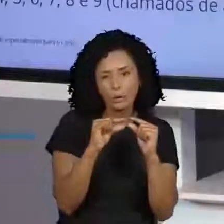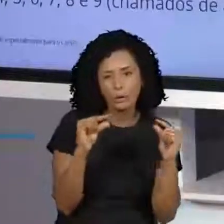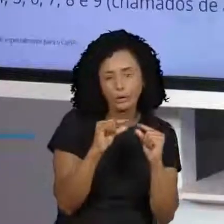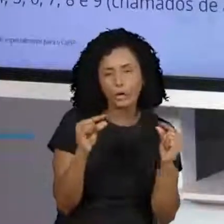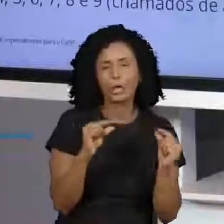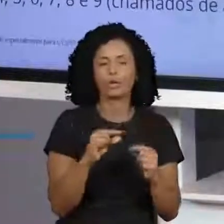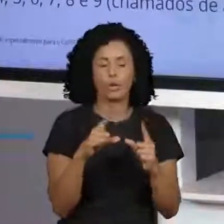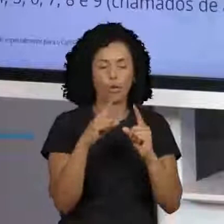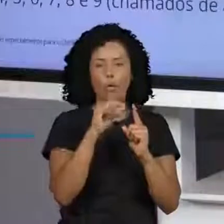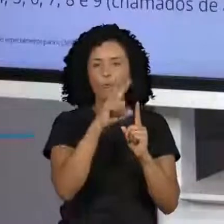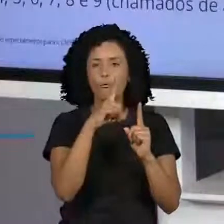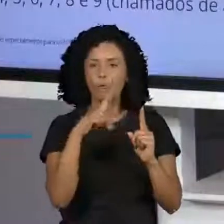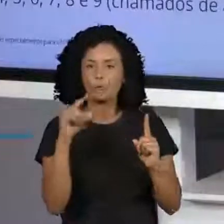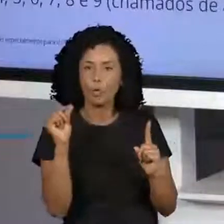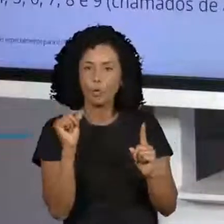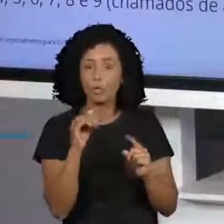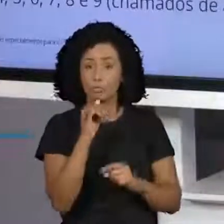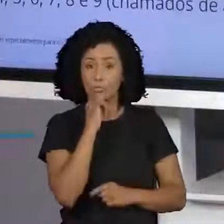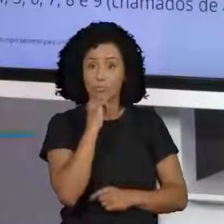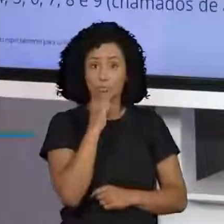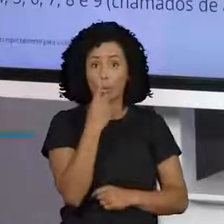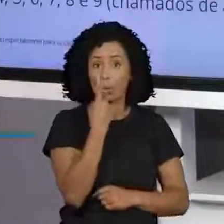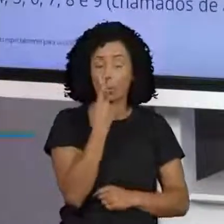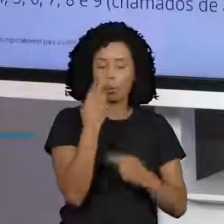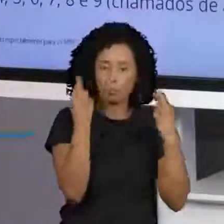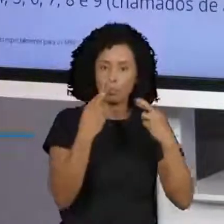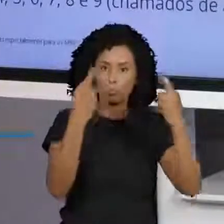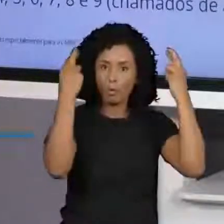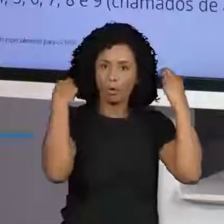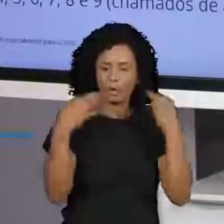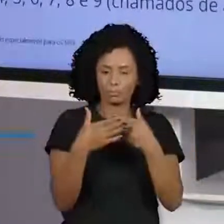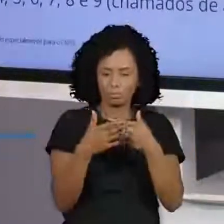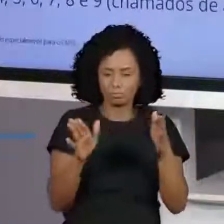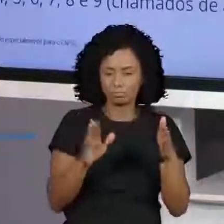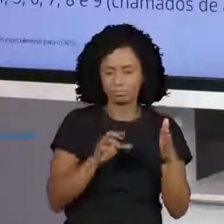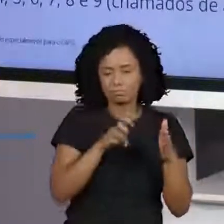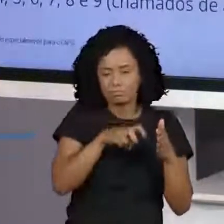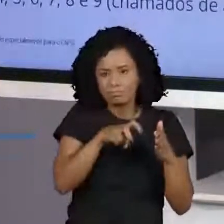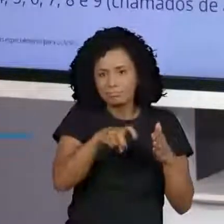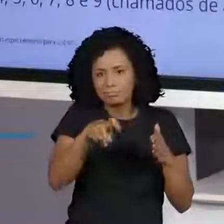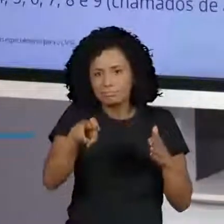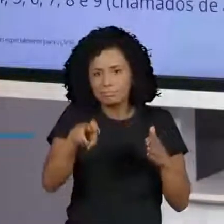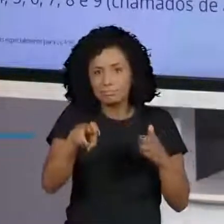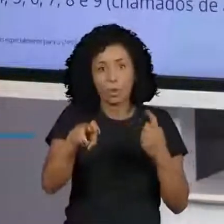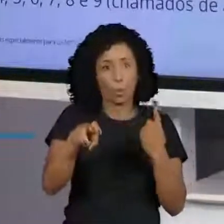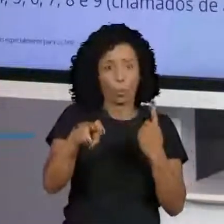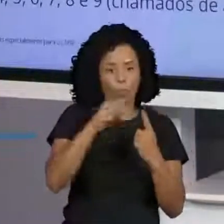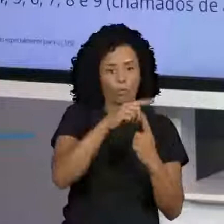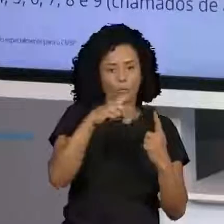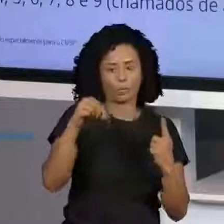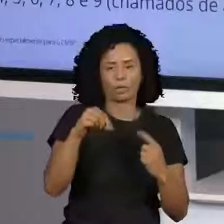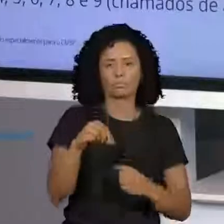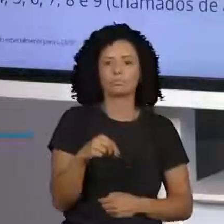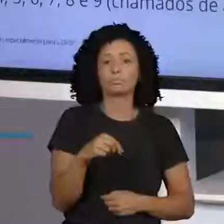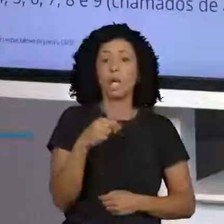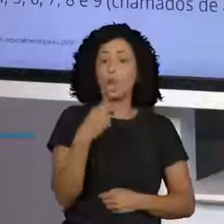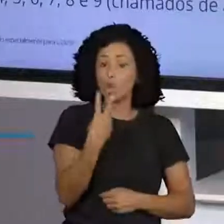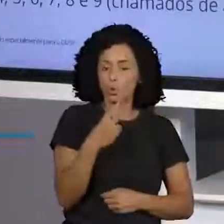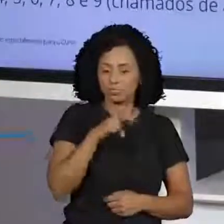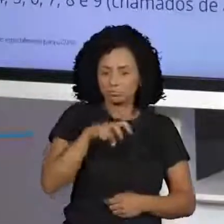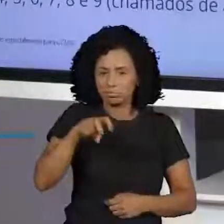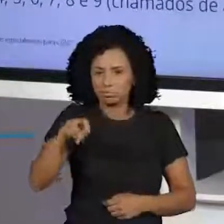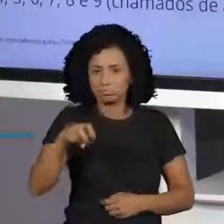Uma para cada animal que ia entrando. Meu Deus, você já pensou hoje em uma fazenda? Como que a gente ia fazer?